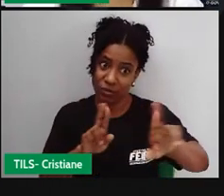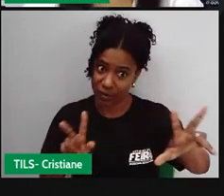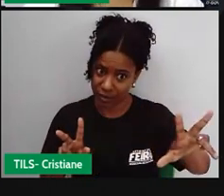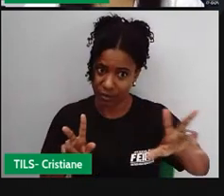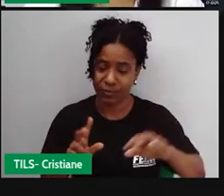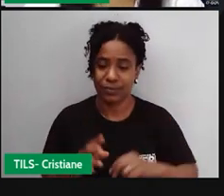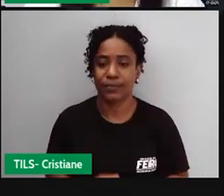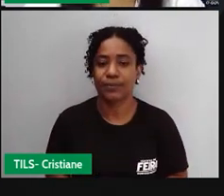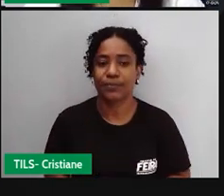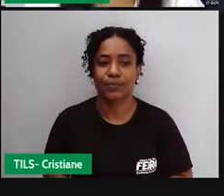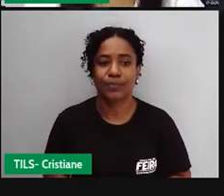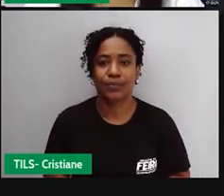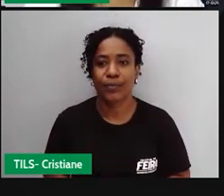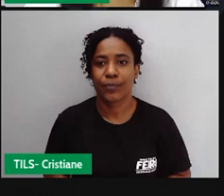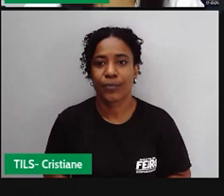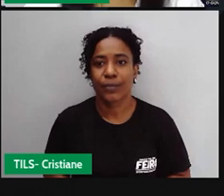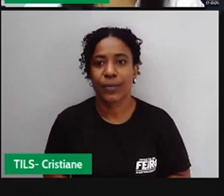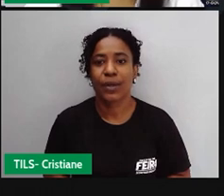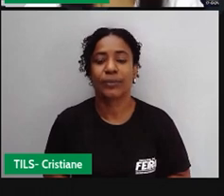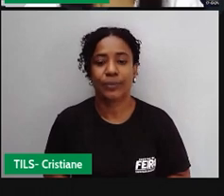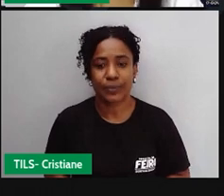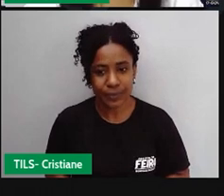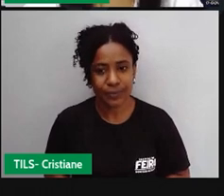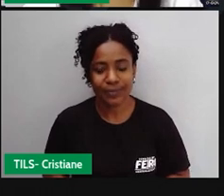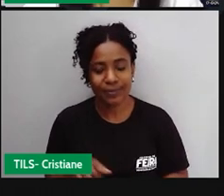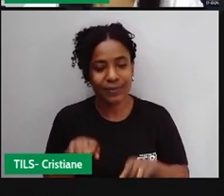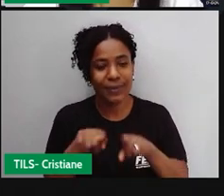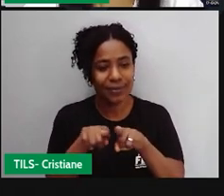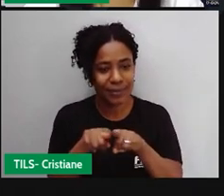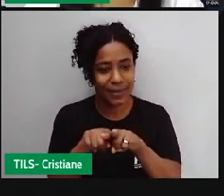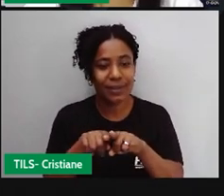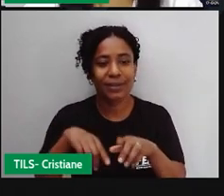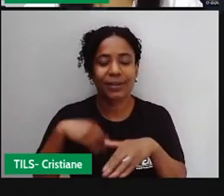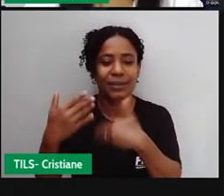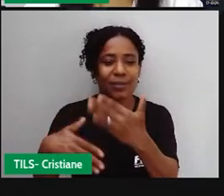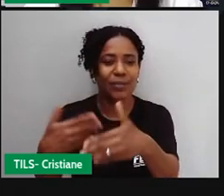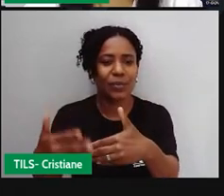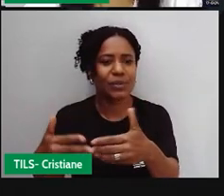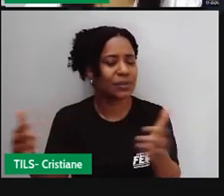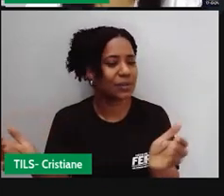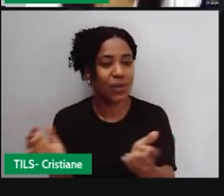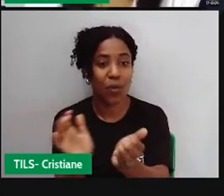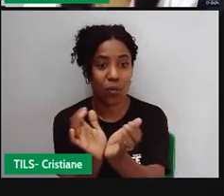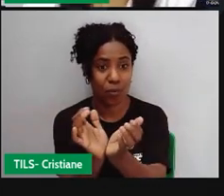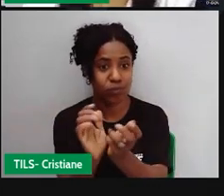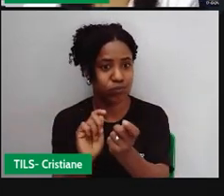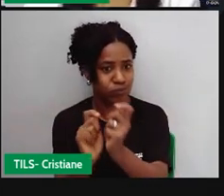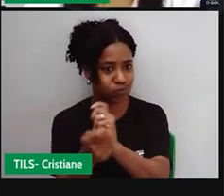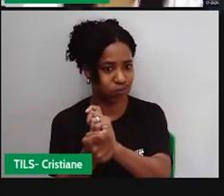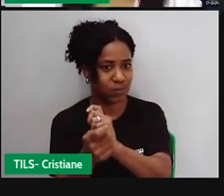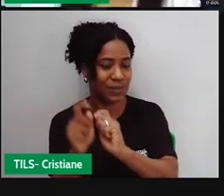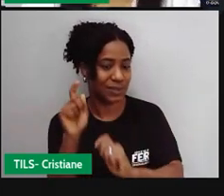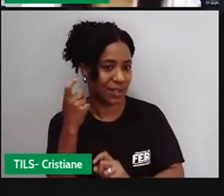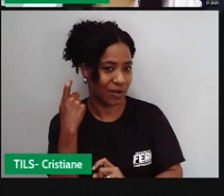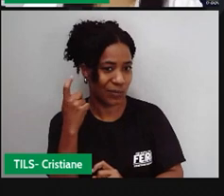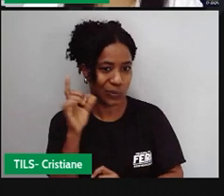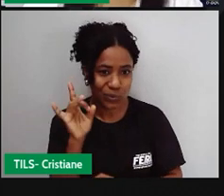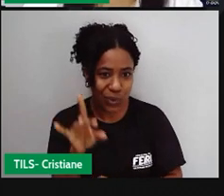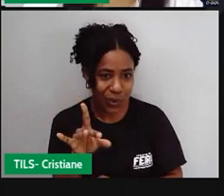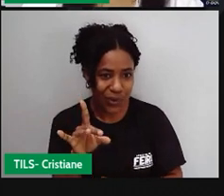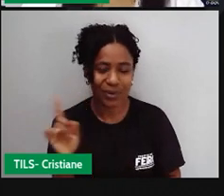Mais adiante, outras etnias também passaram a habitar os quilombos, somando, porém, menor número da